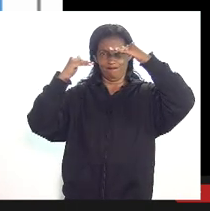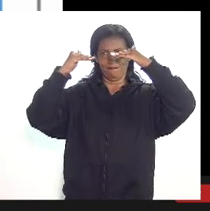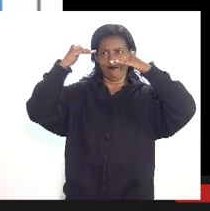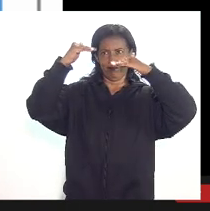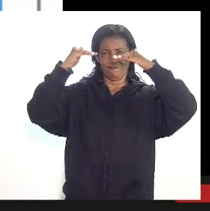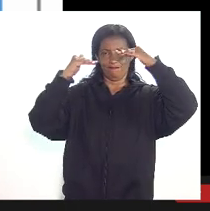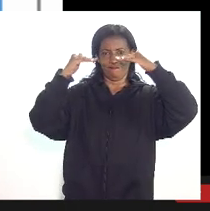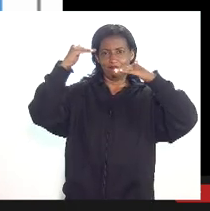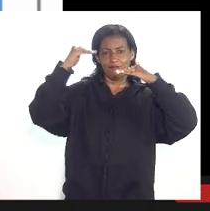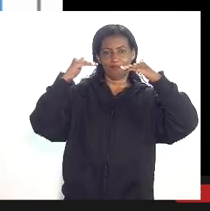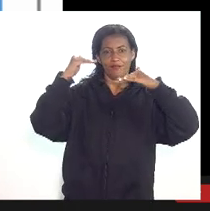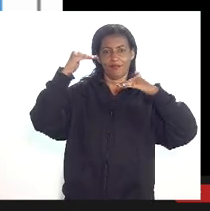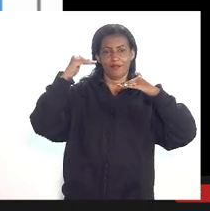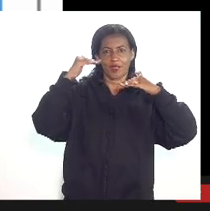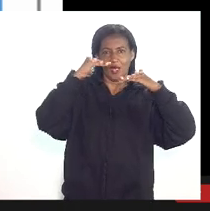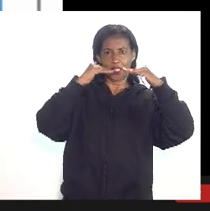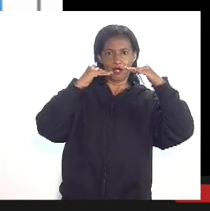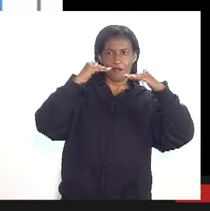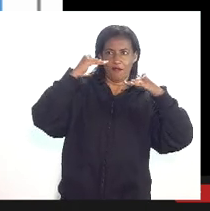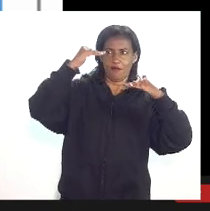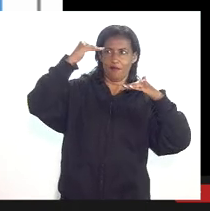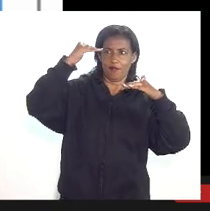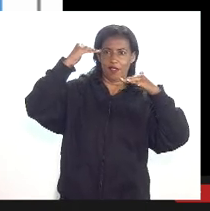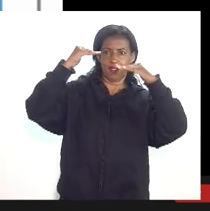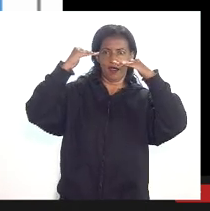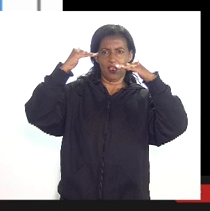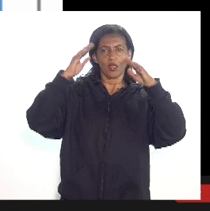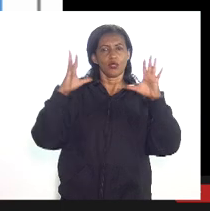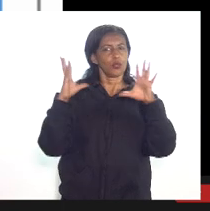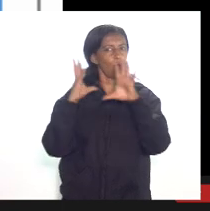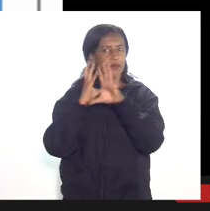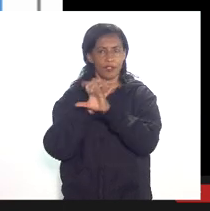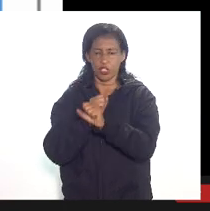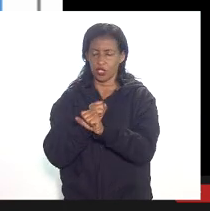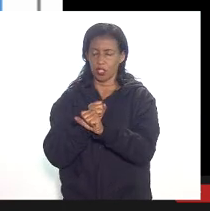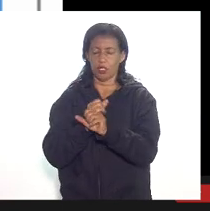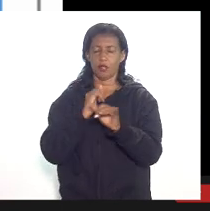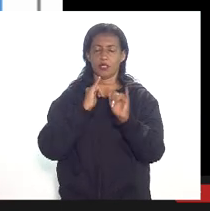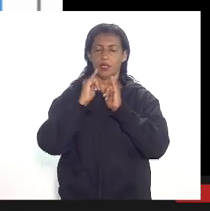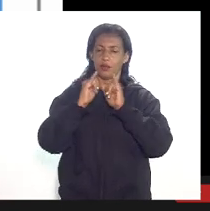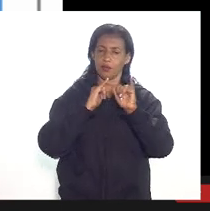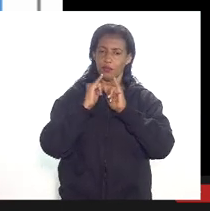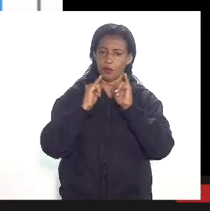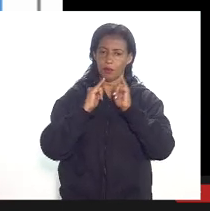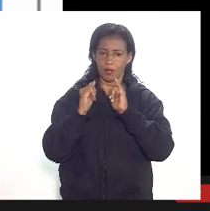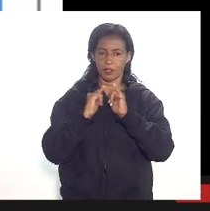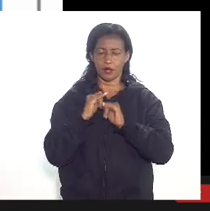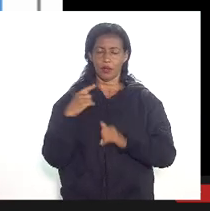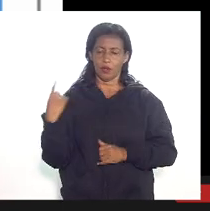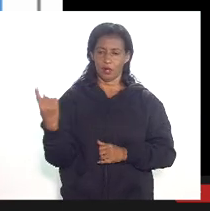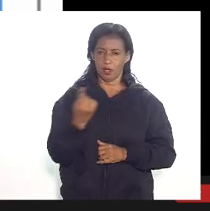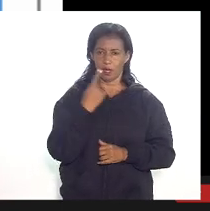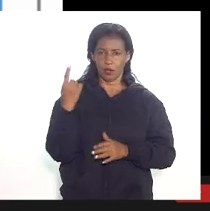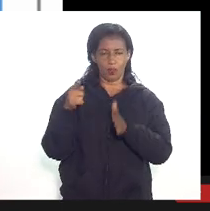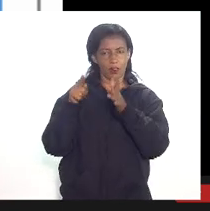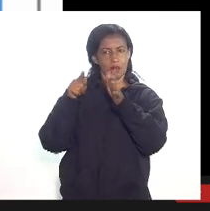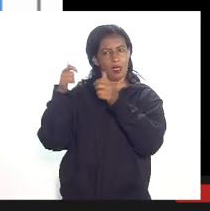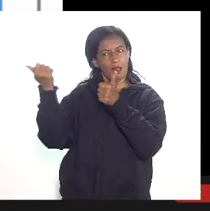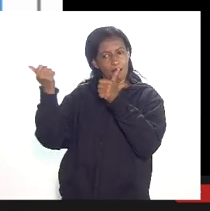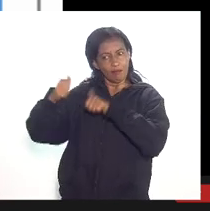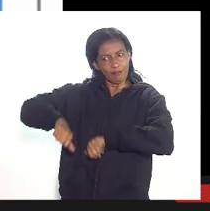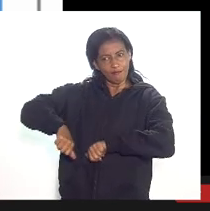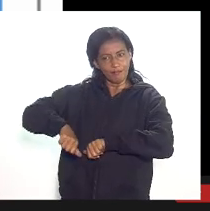3 então assim senhores deputados eu queria só fechar essa apresentação informando dizendo que nossas análises preliminares por EDAF 15